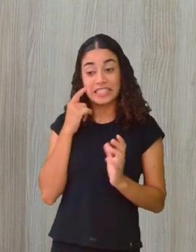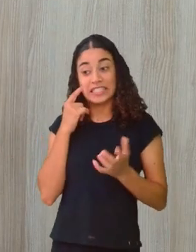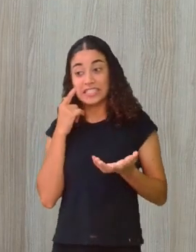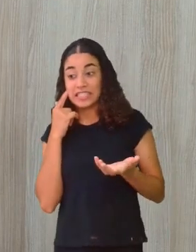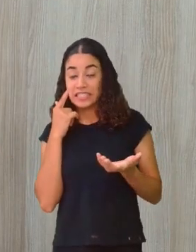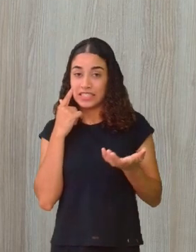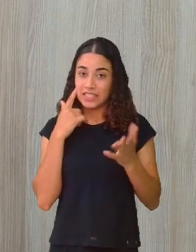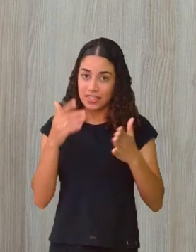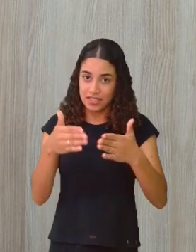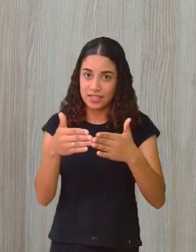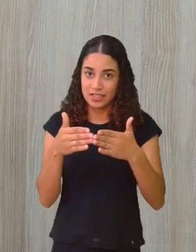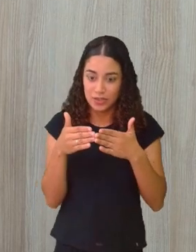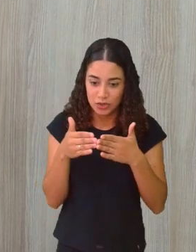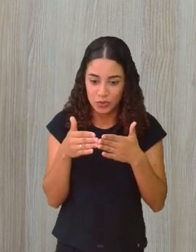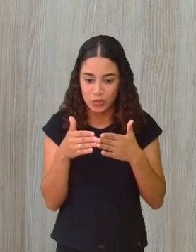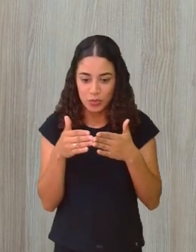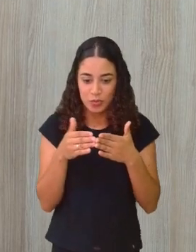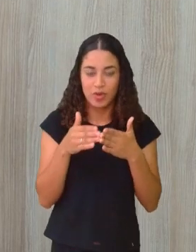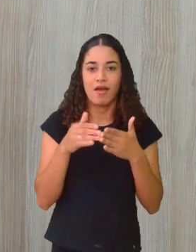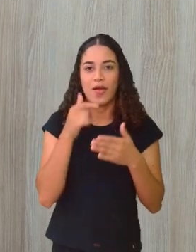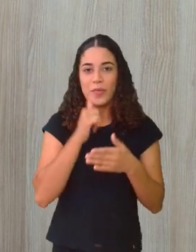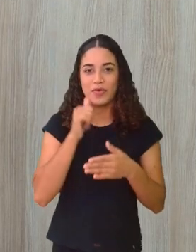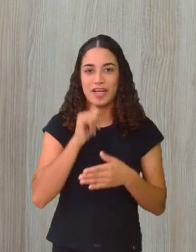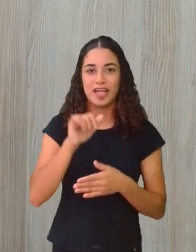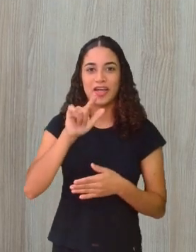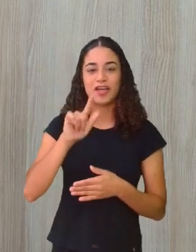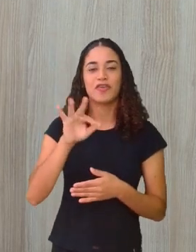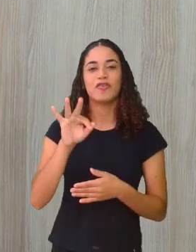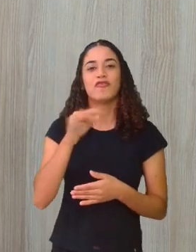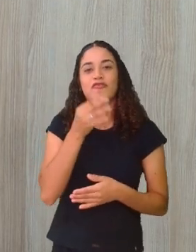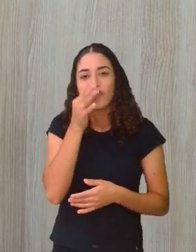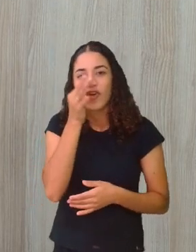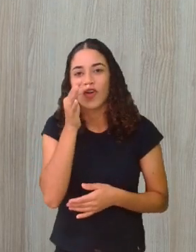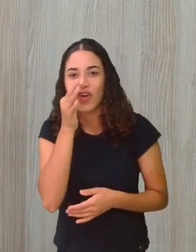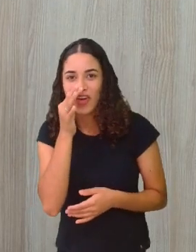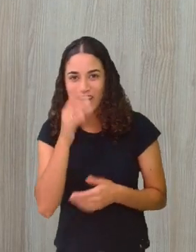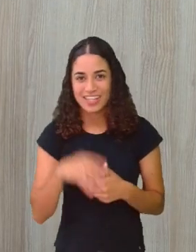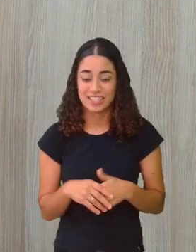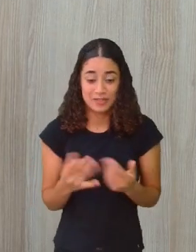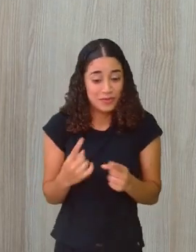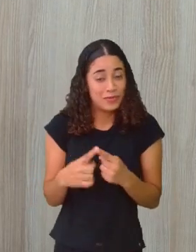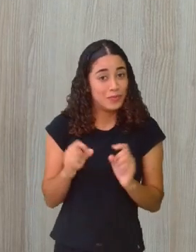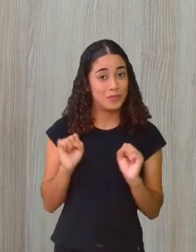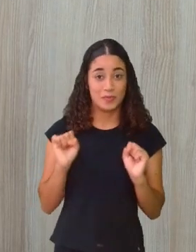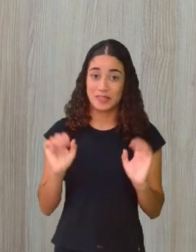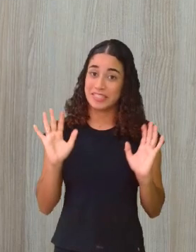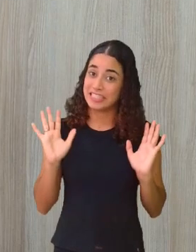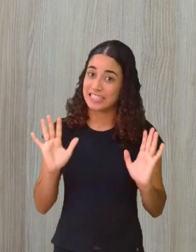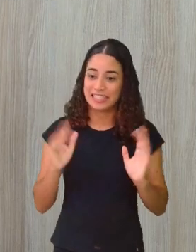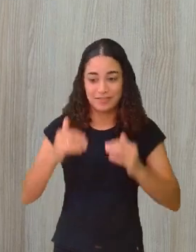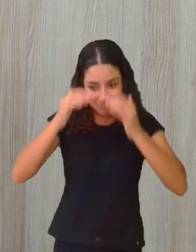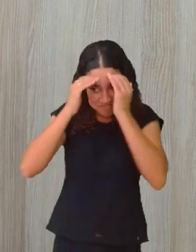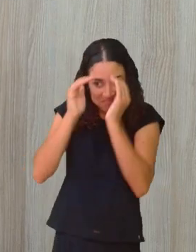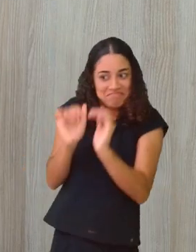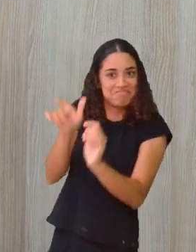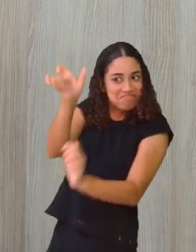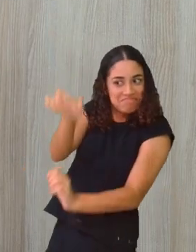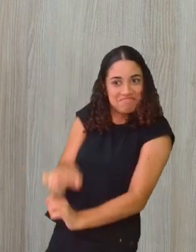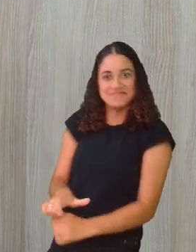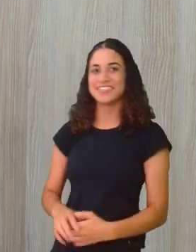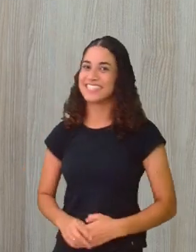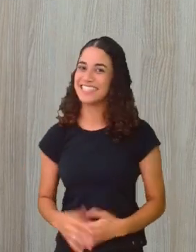peço licença com uma de florzinha, meu amor. Vai que... O quê? Não, minha mãe? Pois é. Respeito? Não,